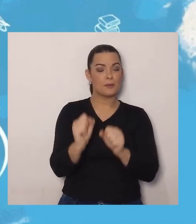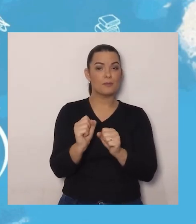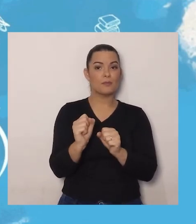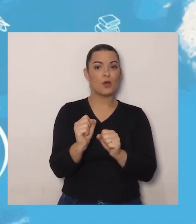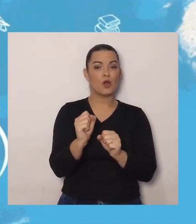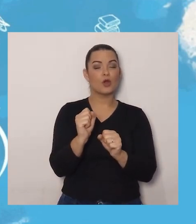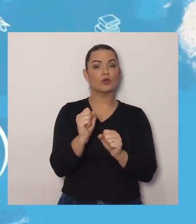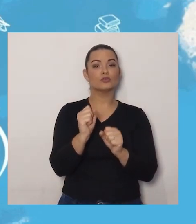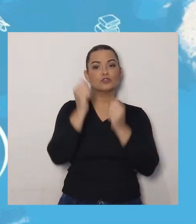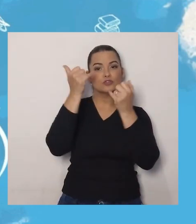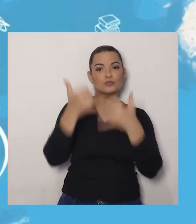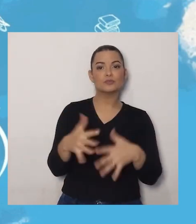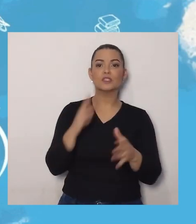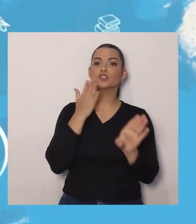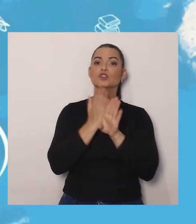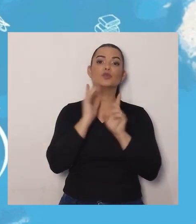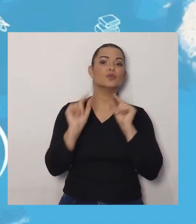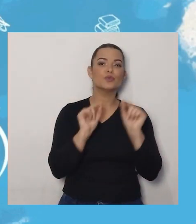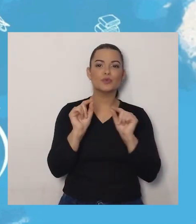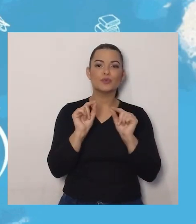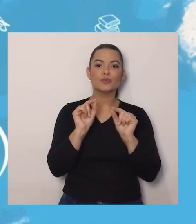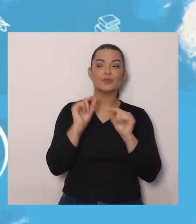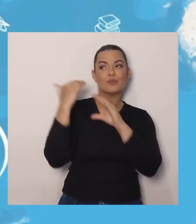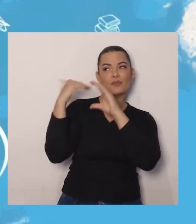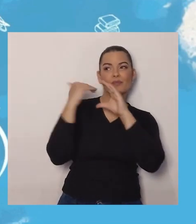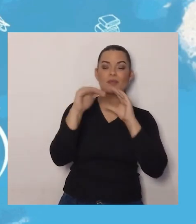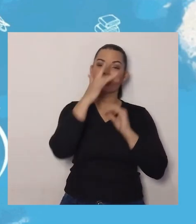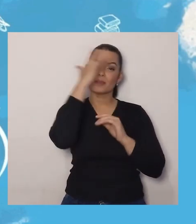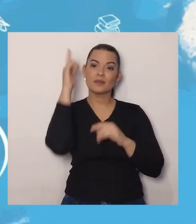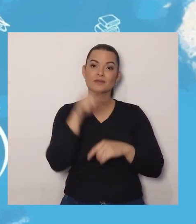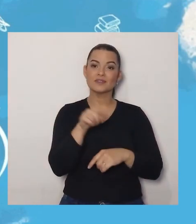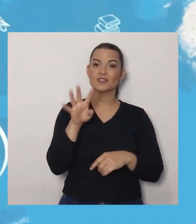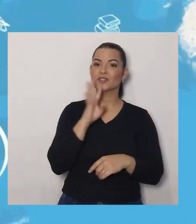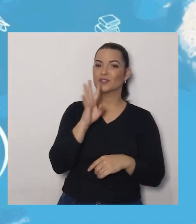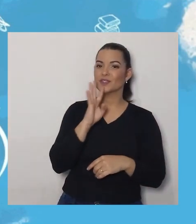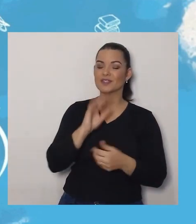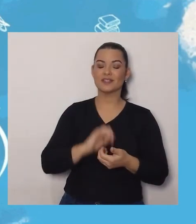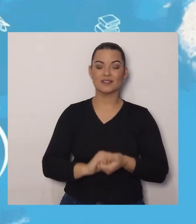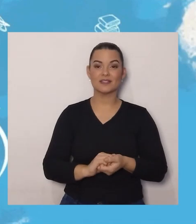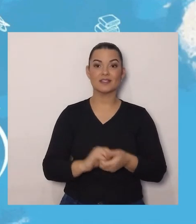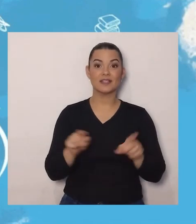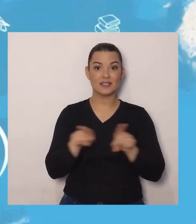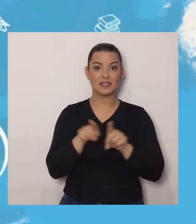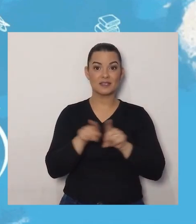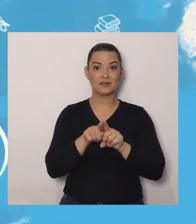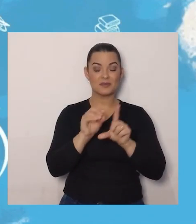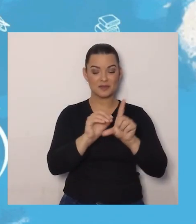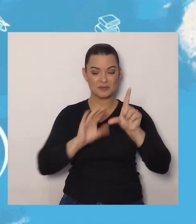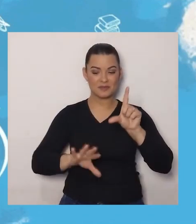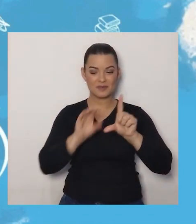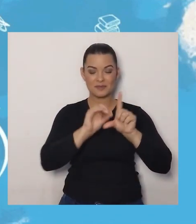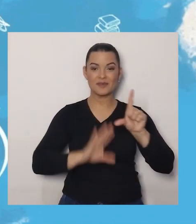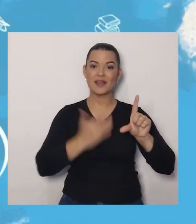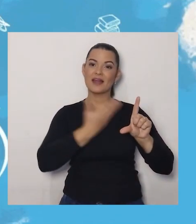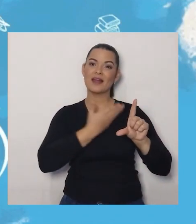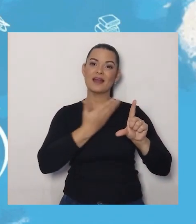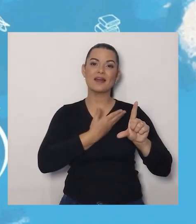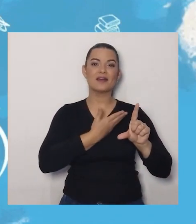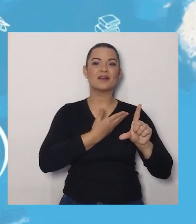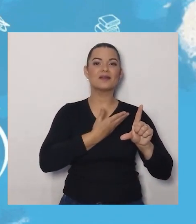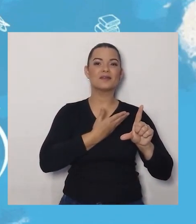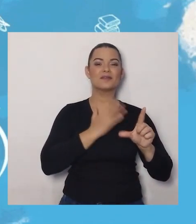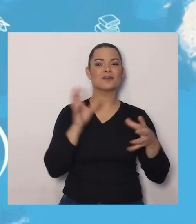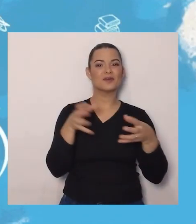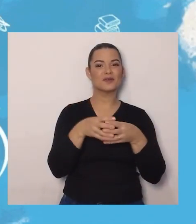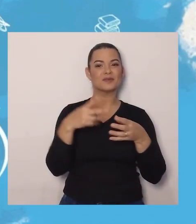conheça, Aproveite, Para compartilhar, Com seus colegas da turma, Marque, Arroba